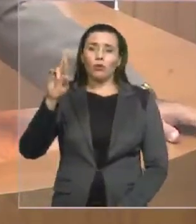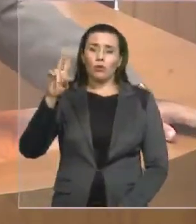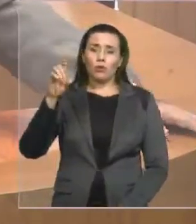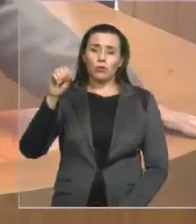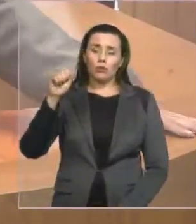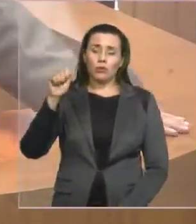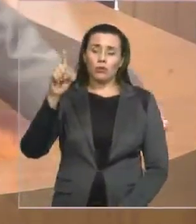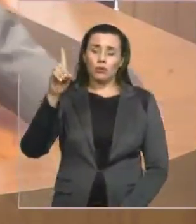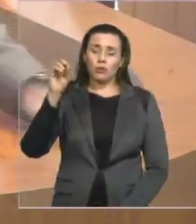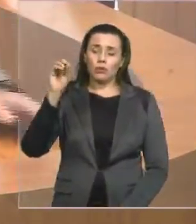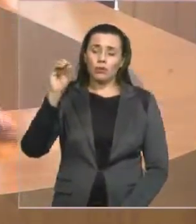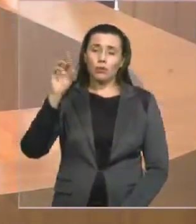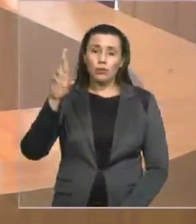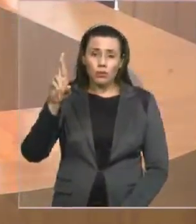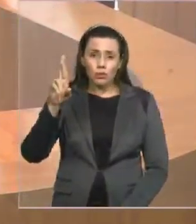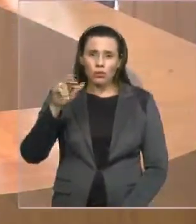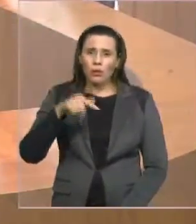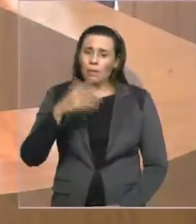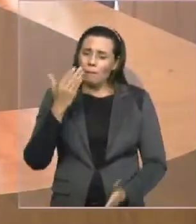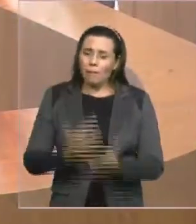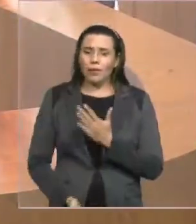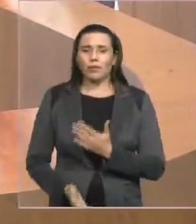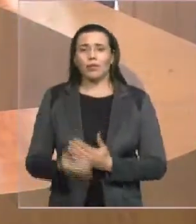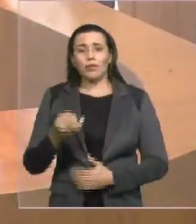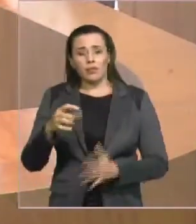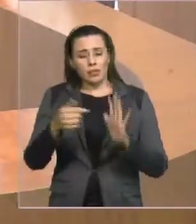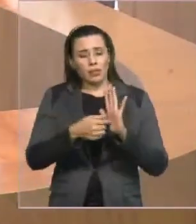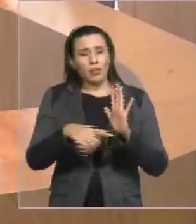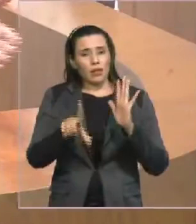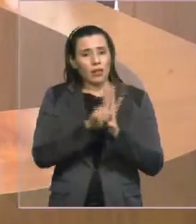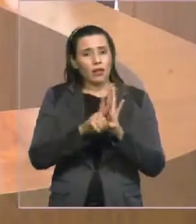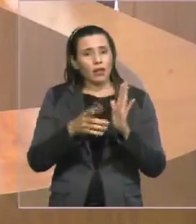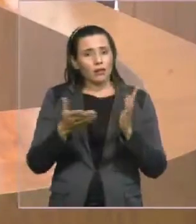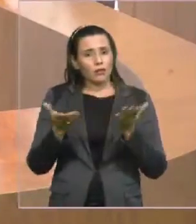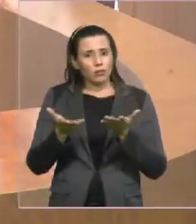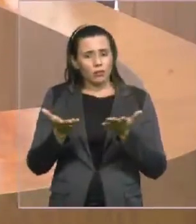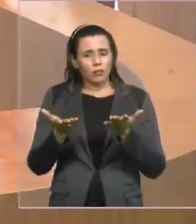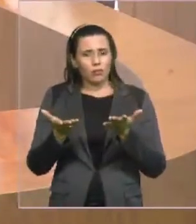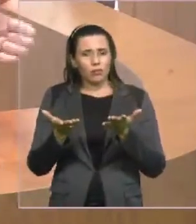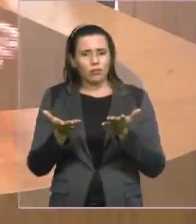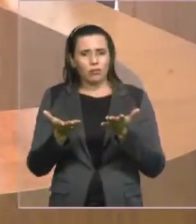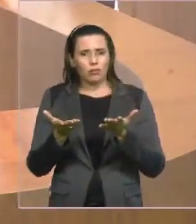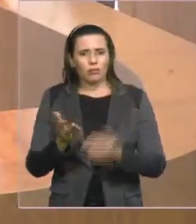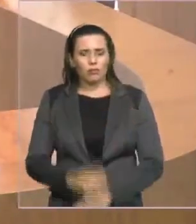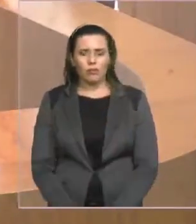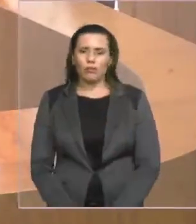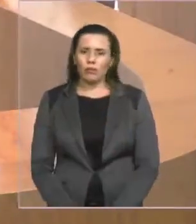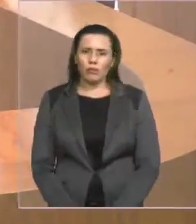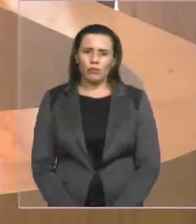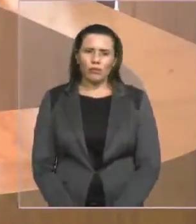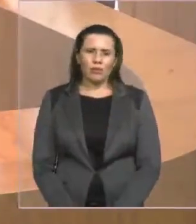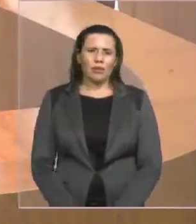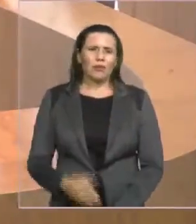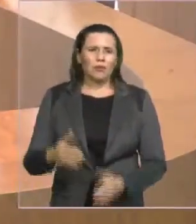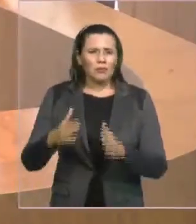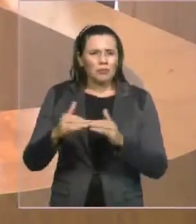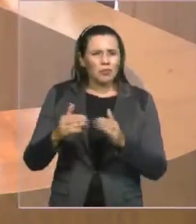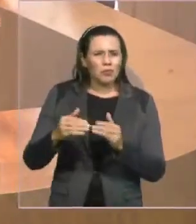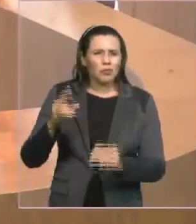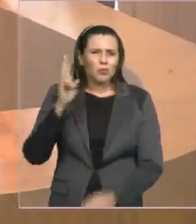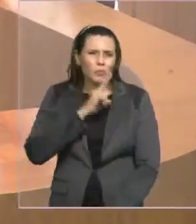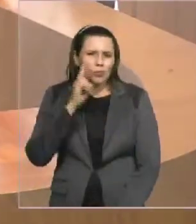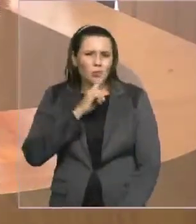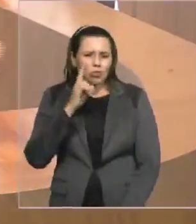meus colegas, e ao deputado Zé Inácio, que rejeitem esse pedido de urgência. Não há